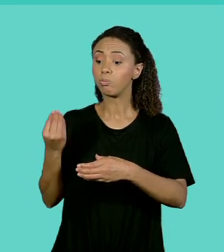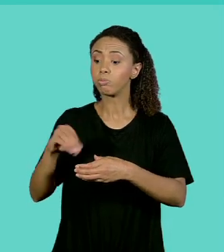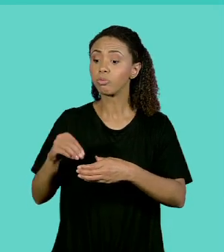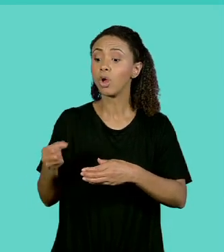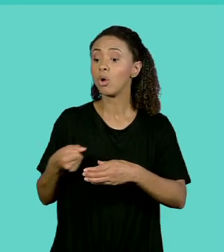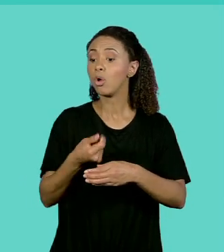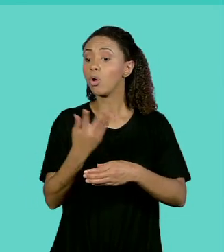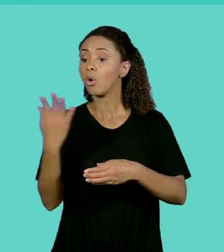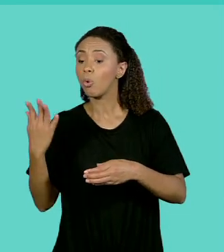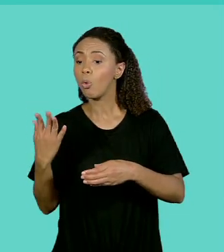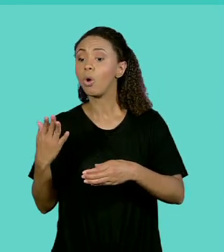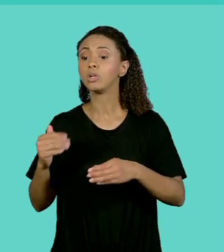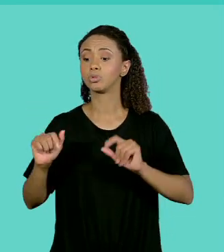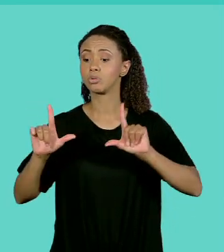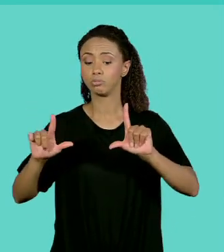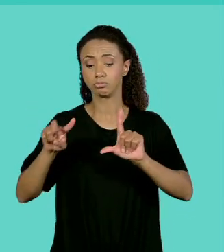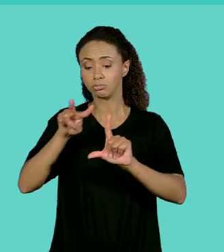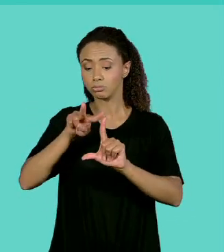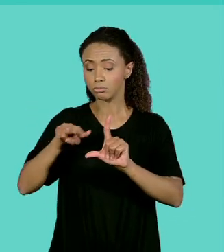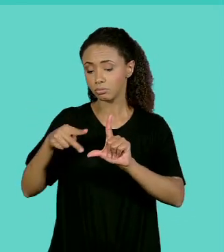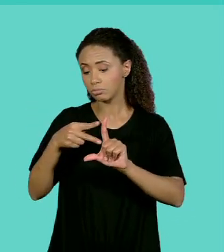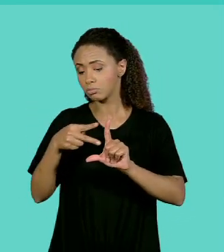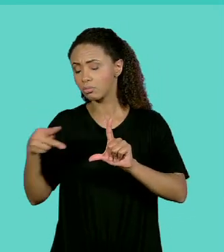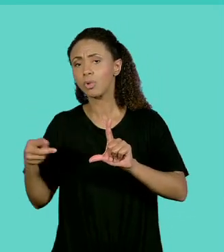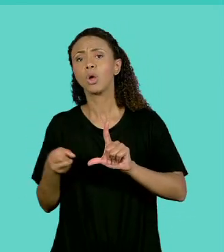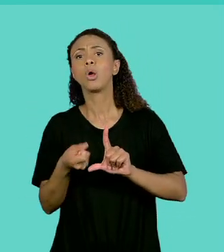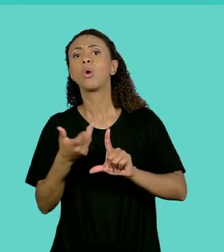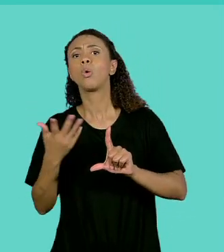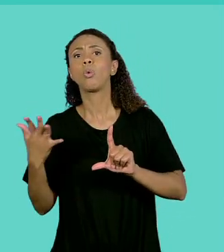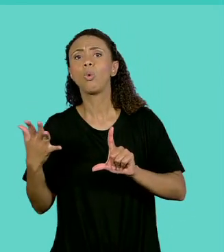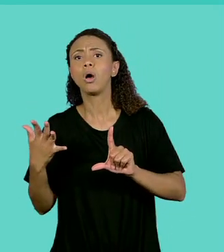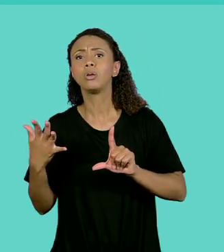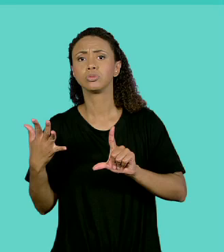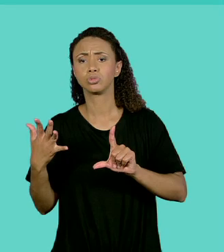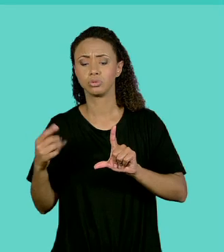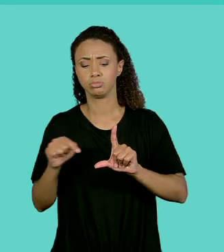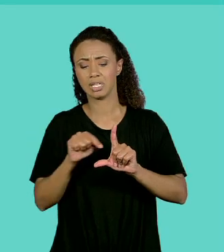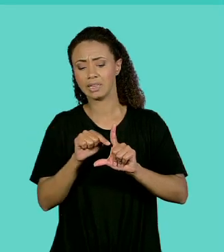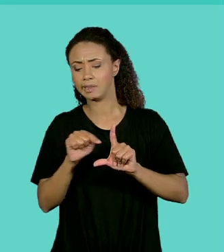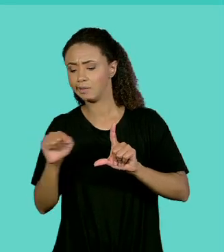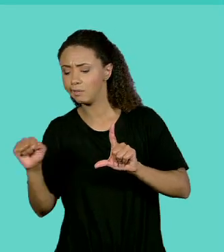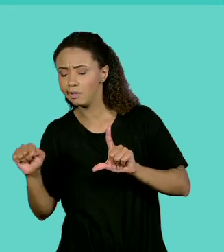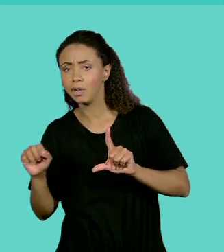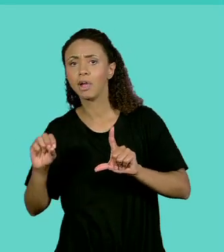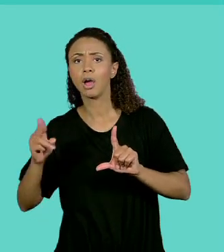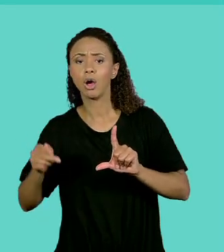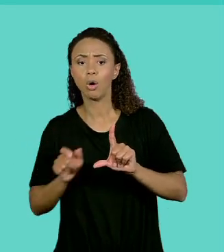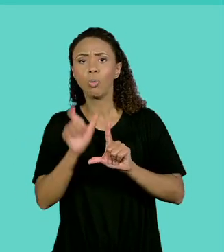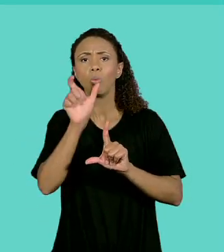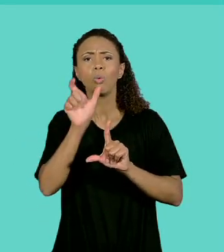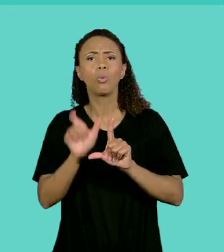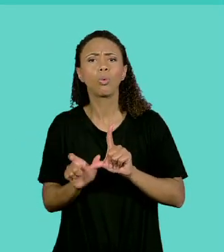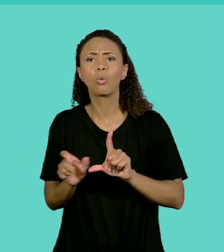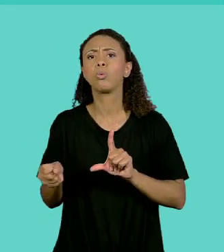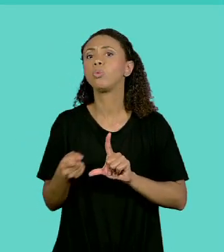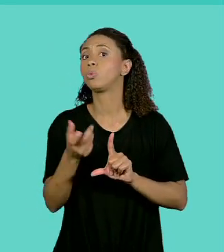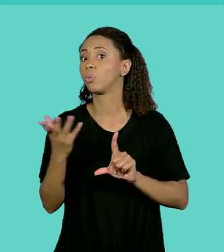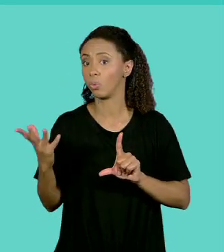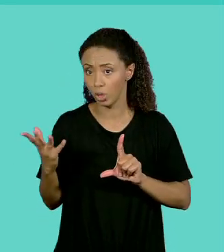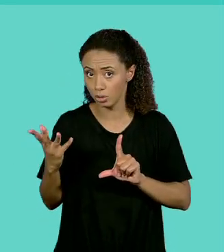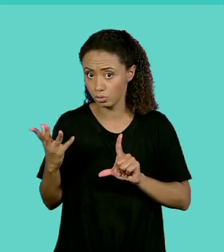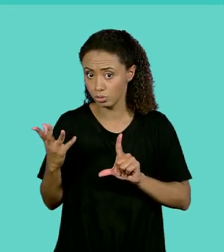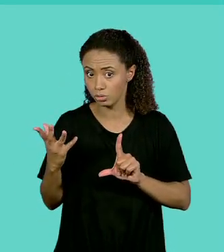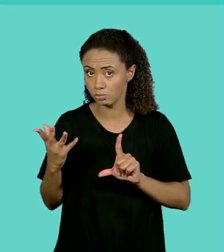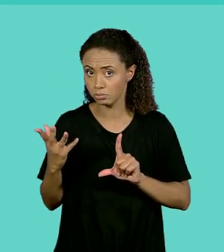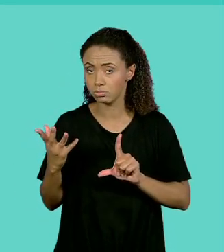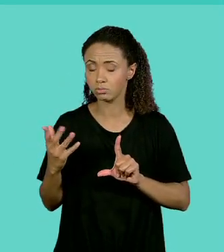andares nós temos. E depois o número de quantos apartamentos nós temos por andar, ou de quantas colunas nós temos. Também como